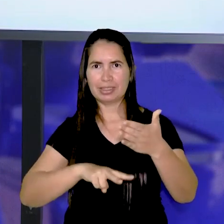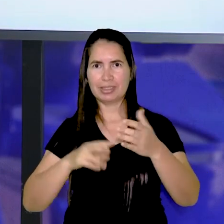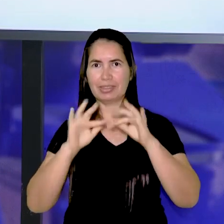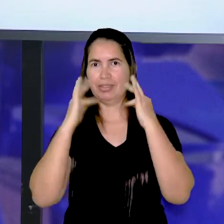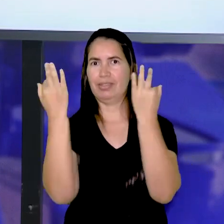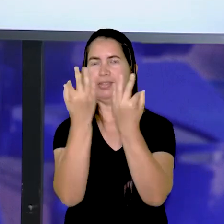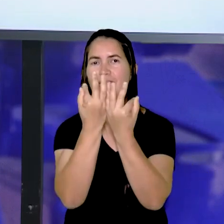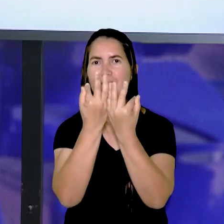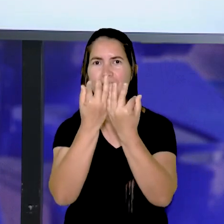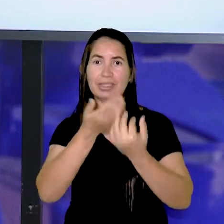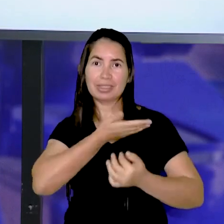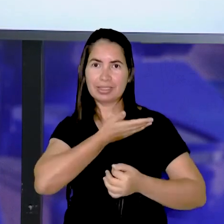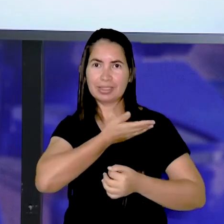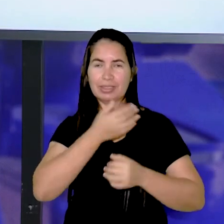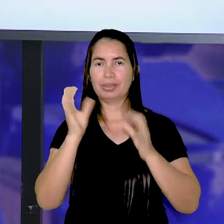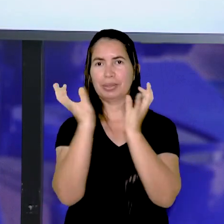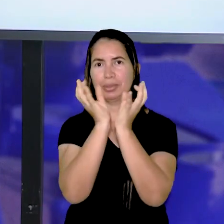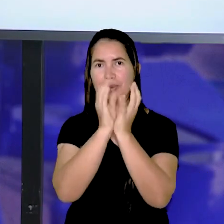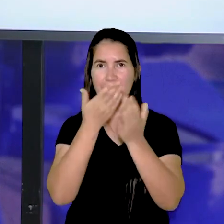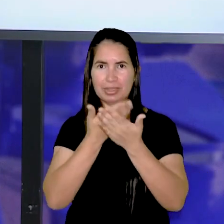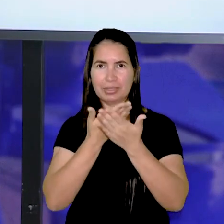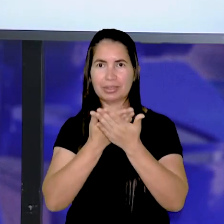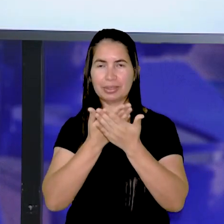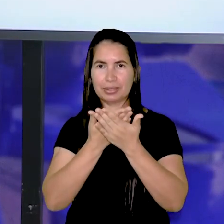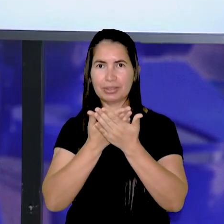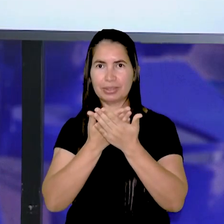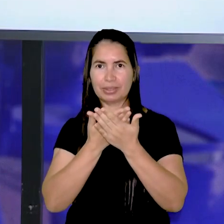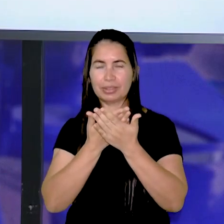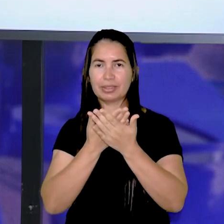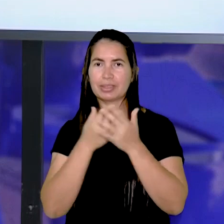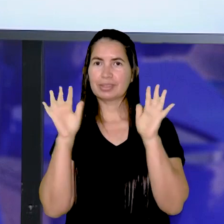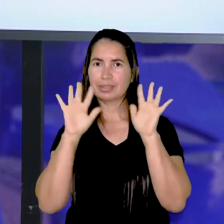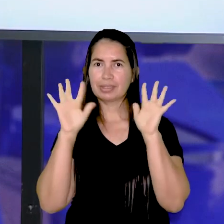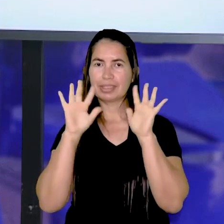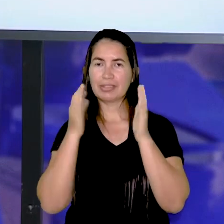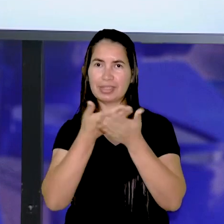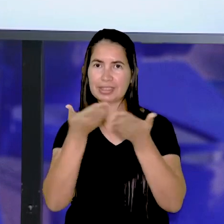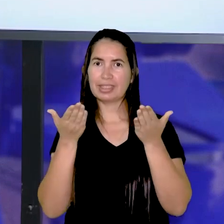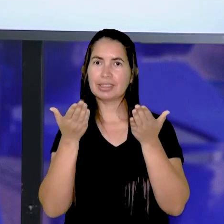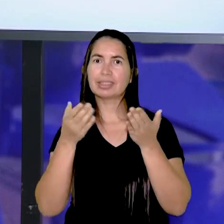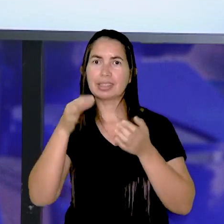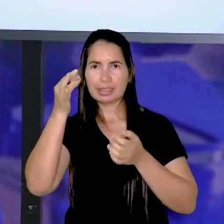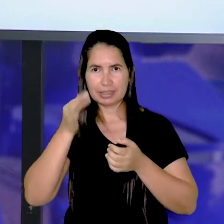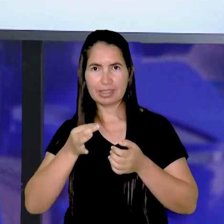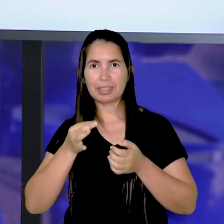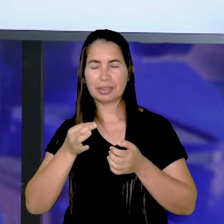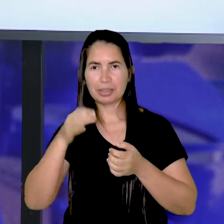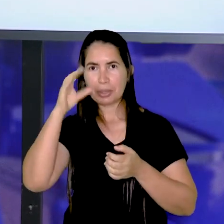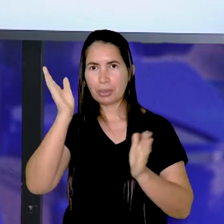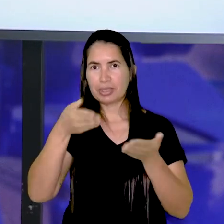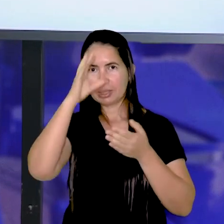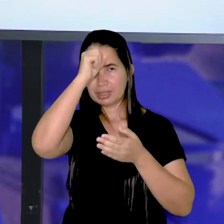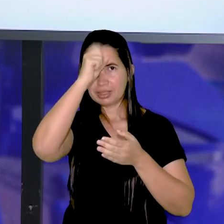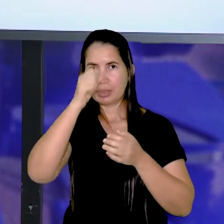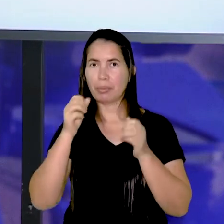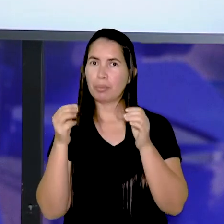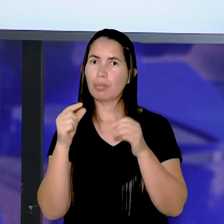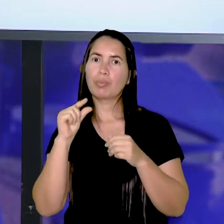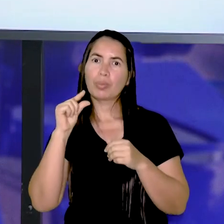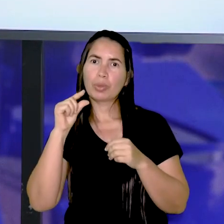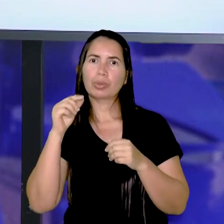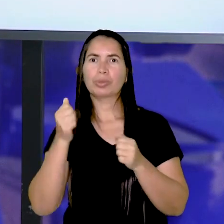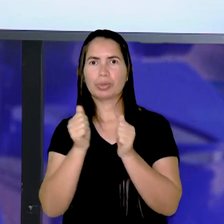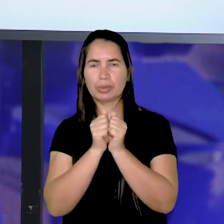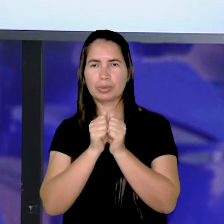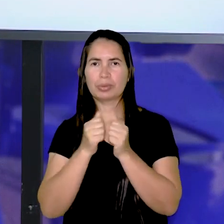a sua família com os seus amigos no grupo de estudos. Me despeço de vocês, com a certeza que hoje aprendemos mais um pouco juntos. Um